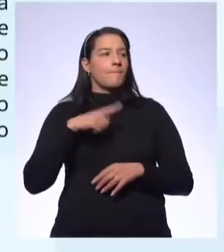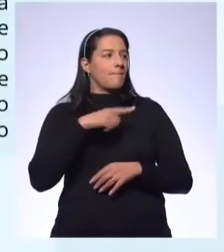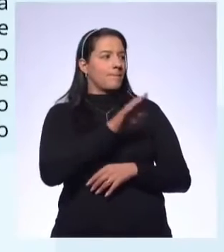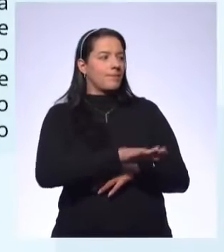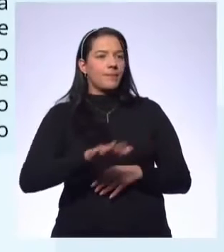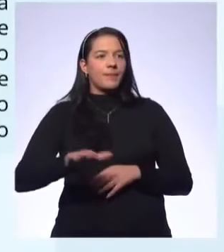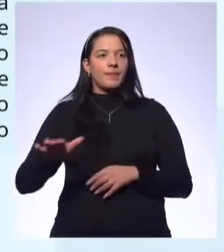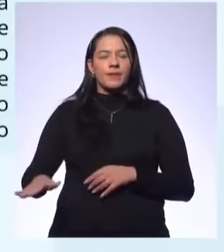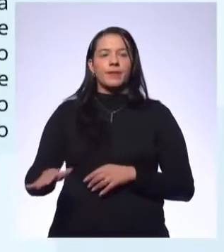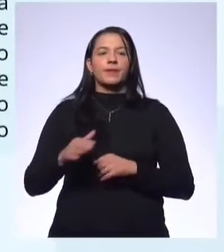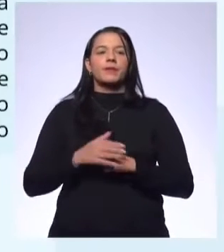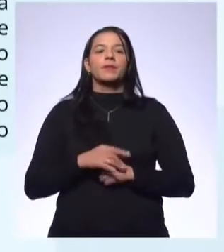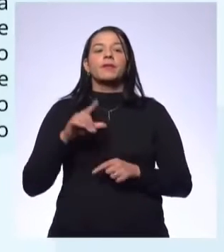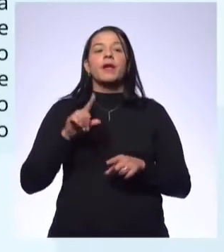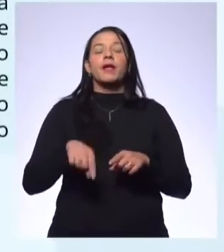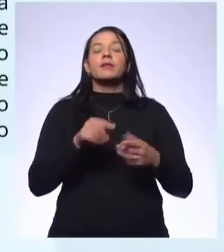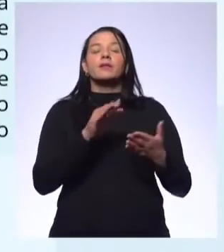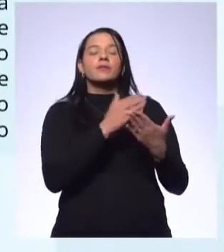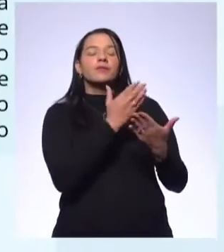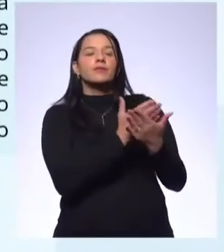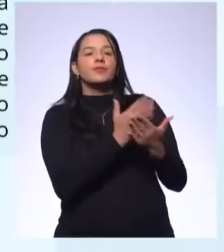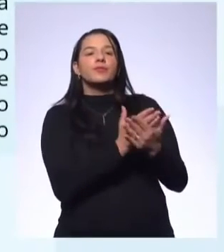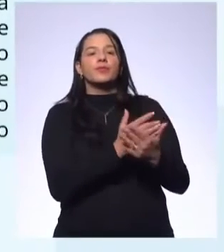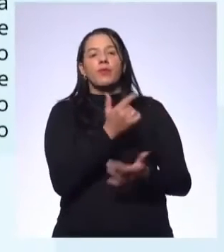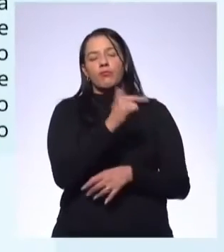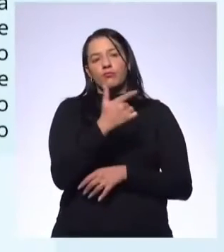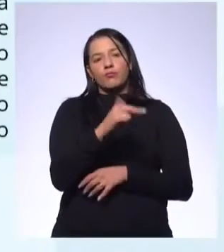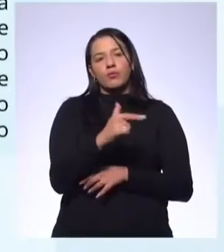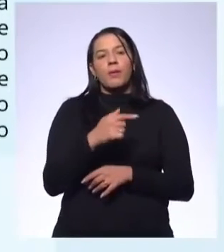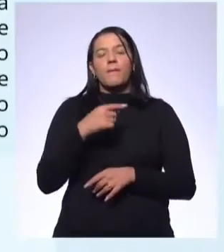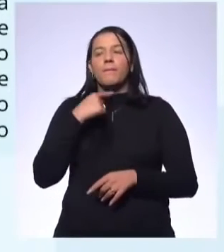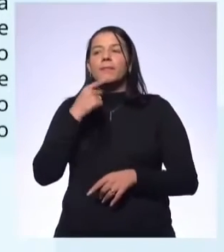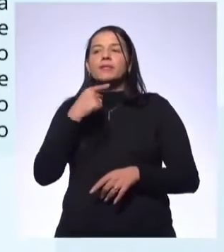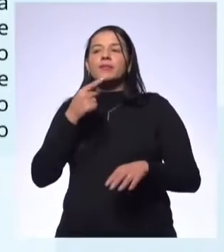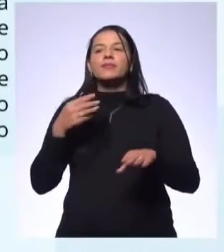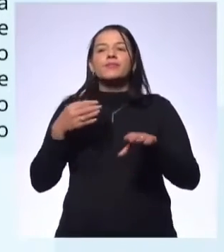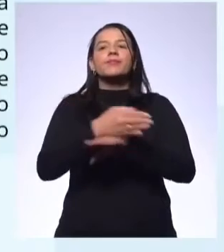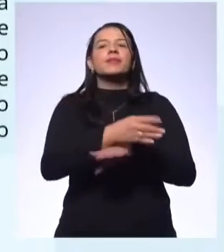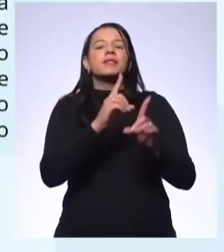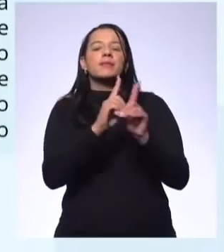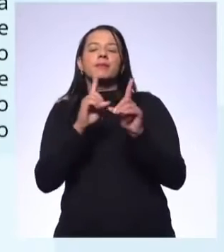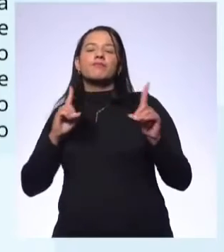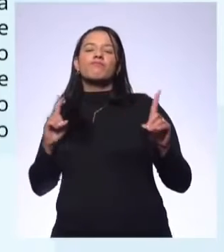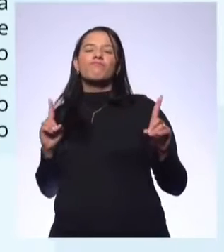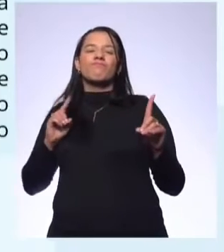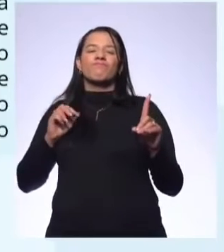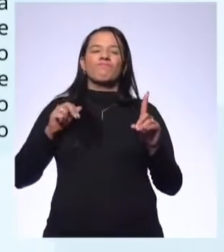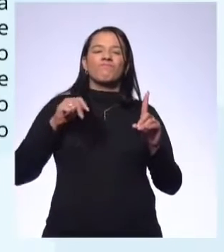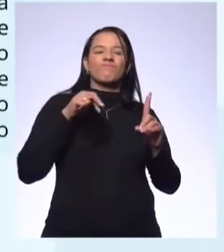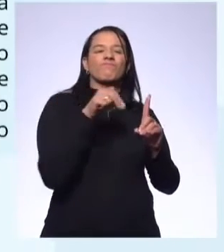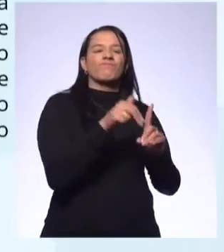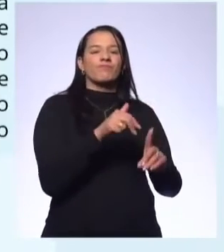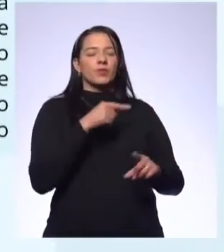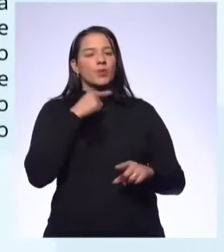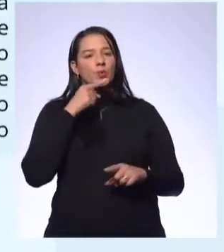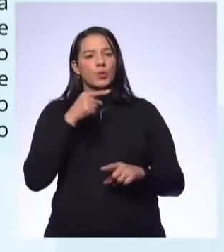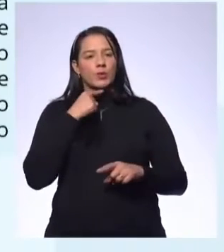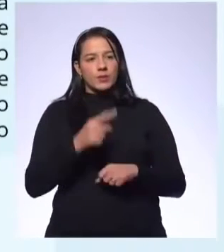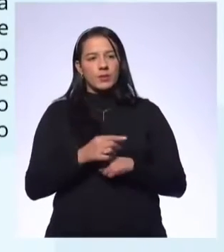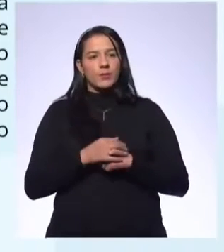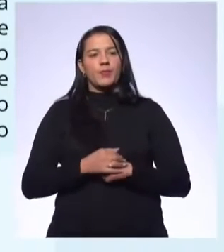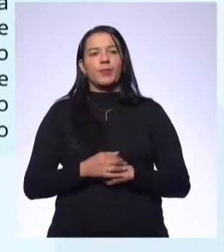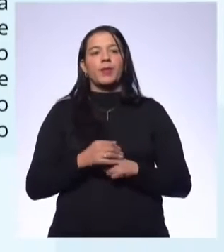ficaram sem estudar, dadas as impossíveis distâncias para chegarem até lá os recursos de ensino,